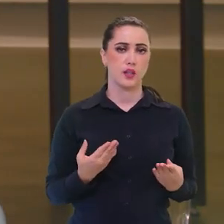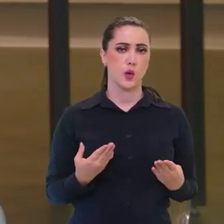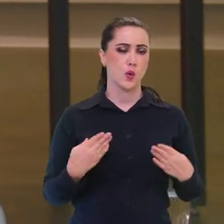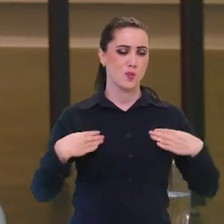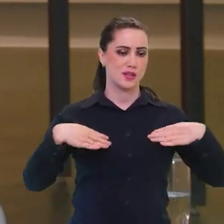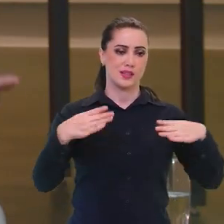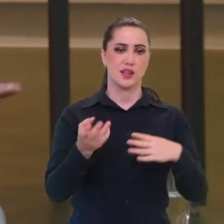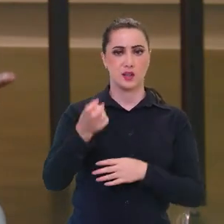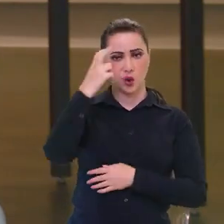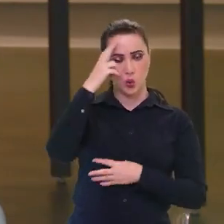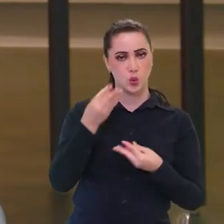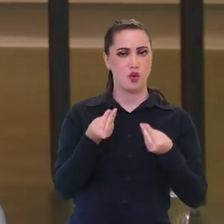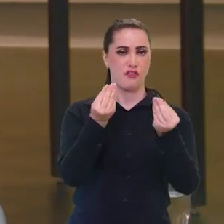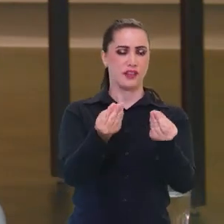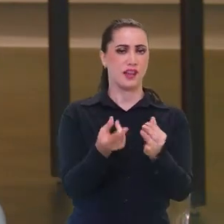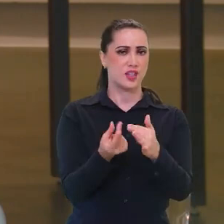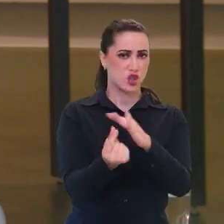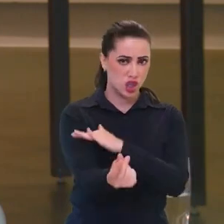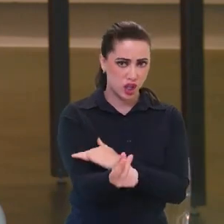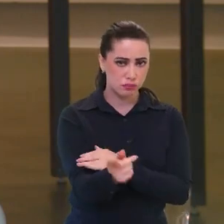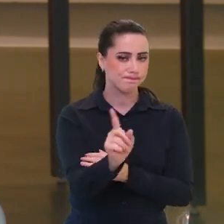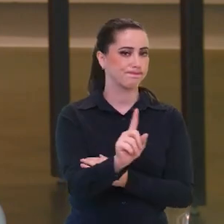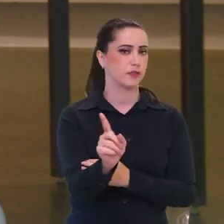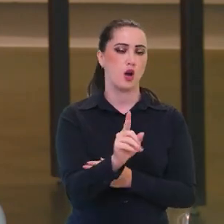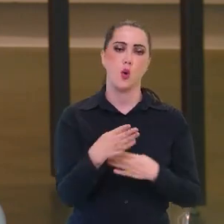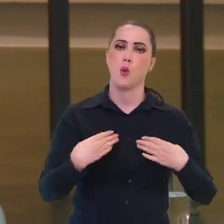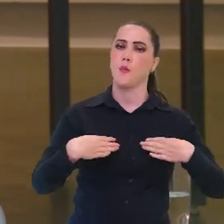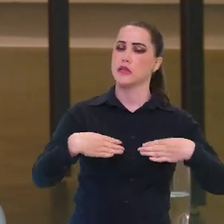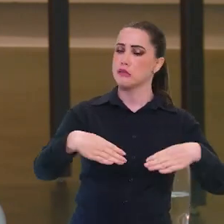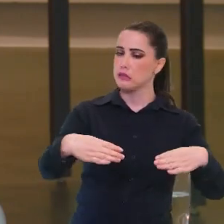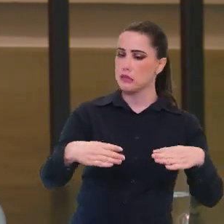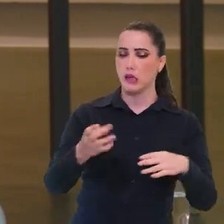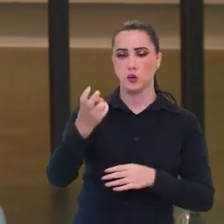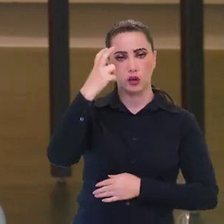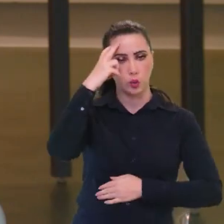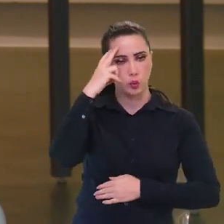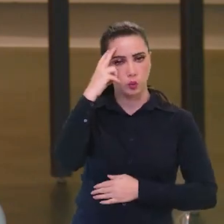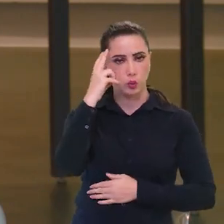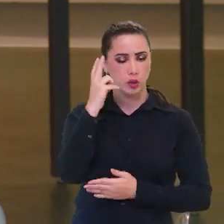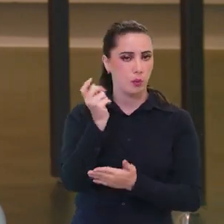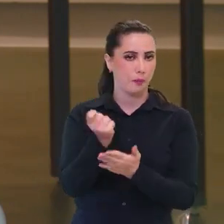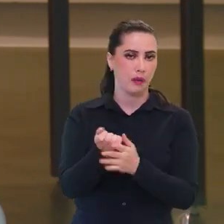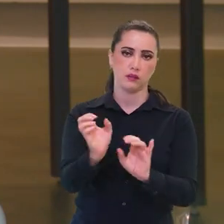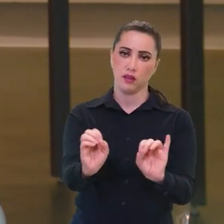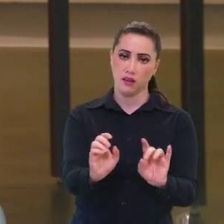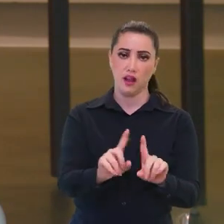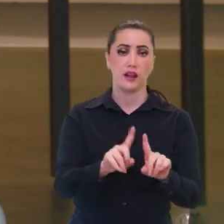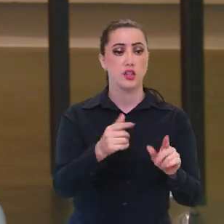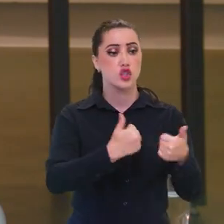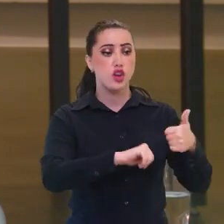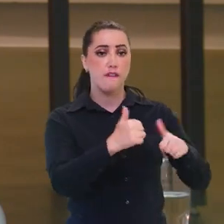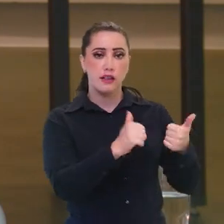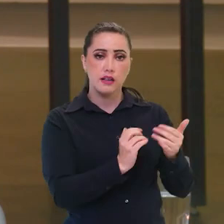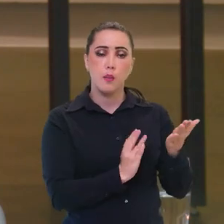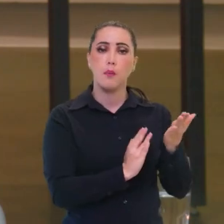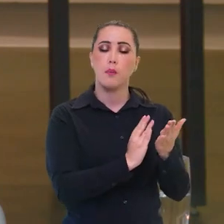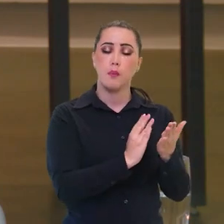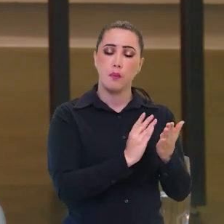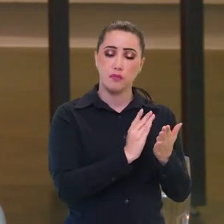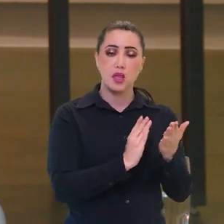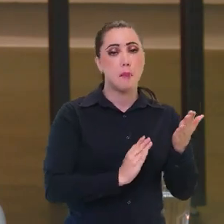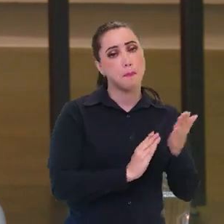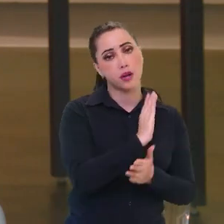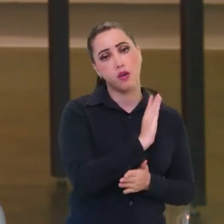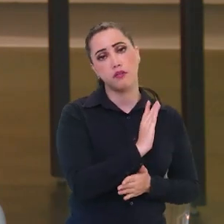o Ministério da Cultura dar dinheiro para ninguém. A Lei Rouanet não dá dinheiro para ninguém. Analisa, o Ministério analisa os projetos e dá o